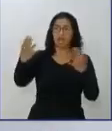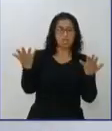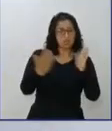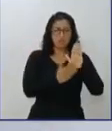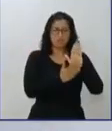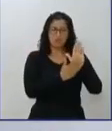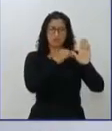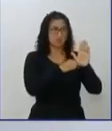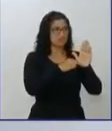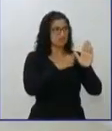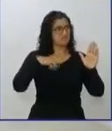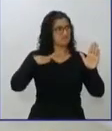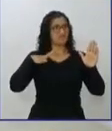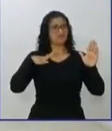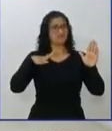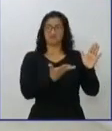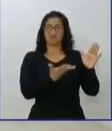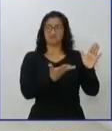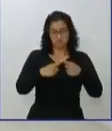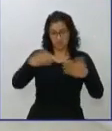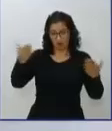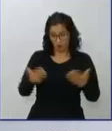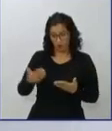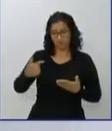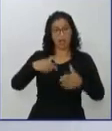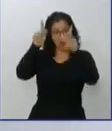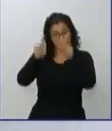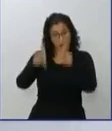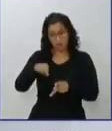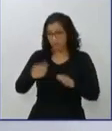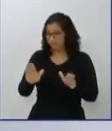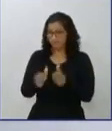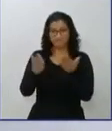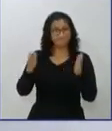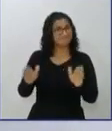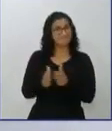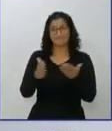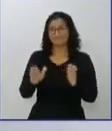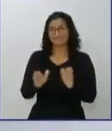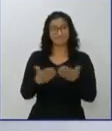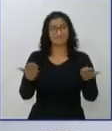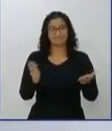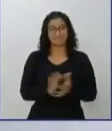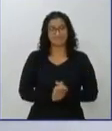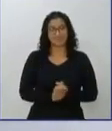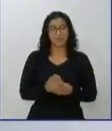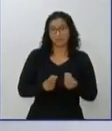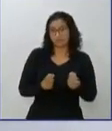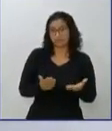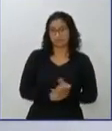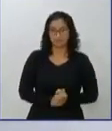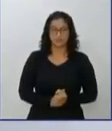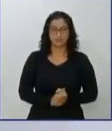para uma realidade que a gente vive de pobreza? Tata, você falar uma coisa dessa, para quem está em Paranaíba, por exemplo,